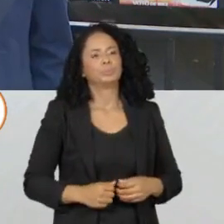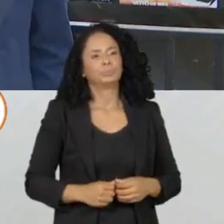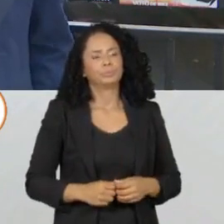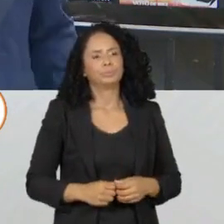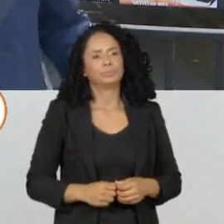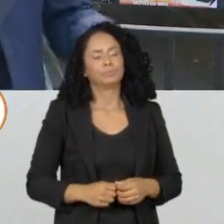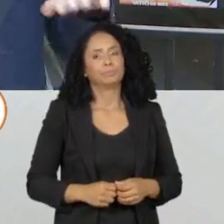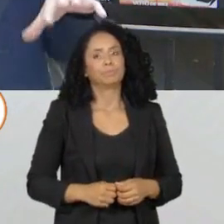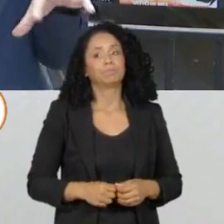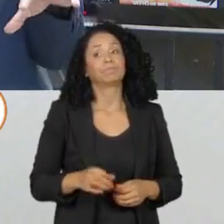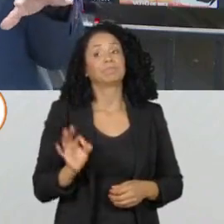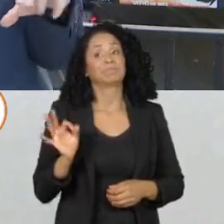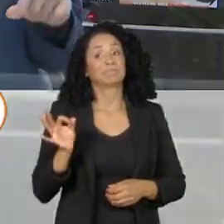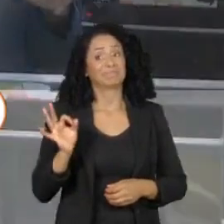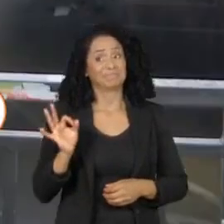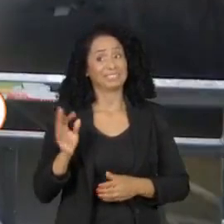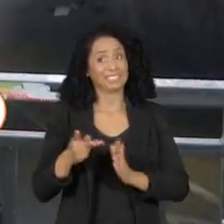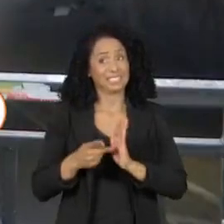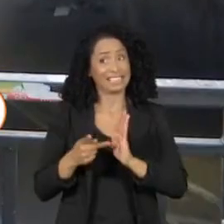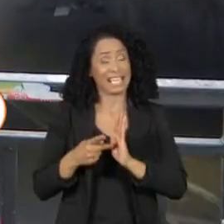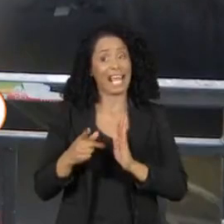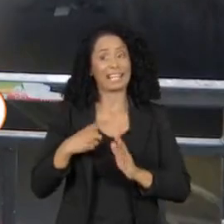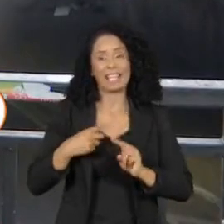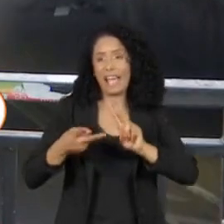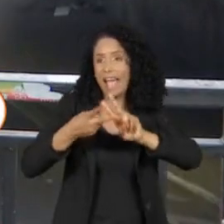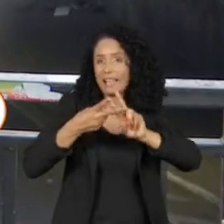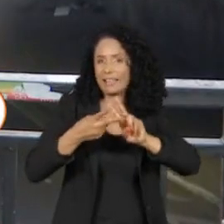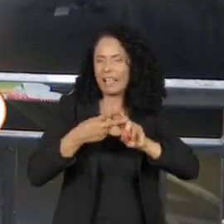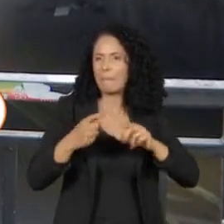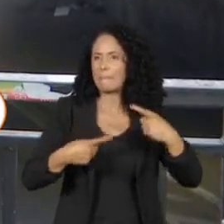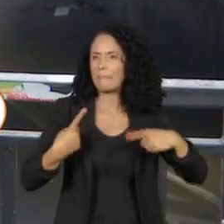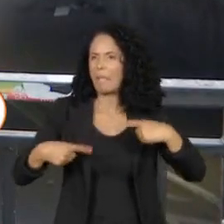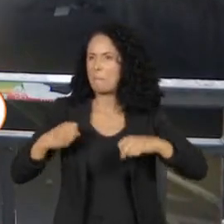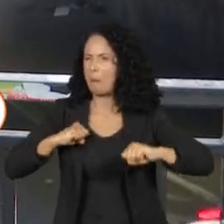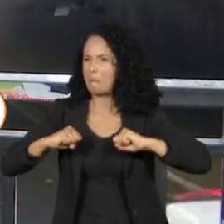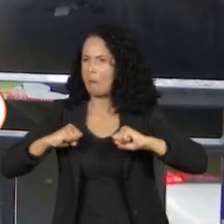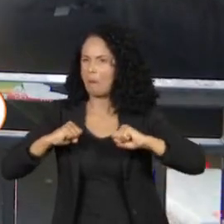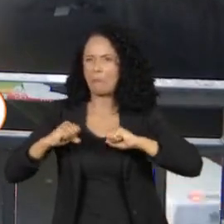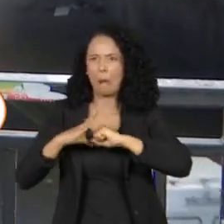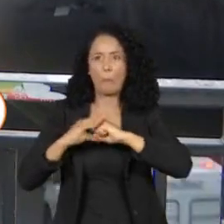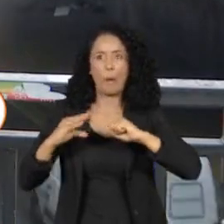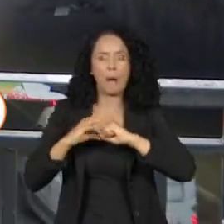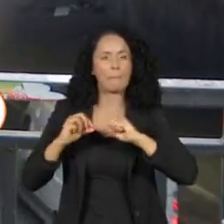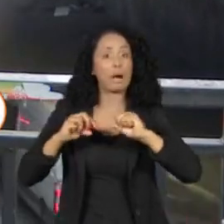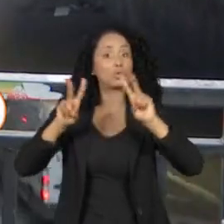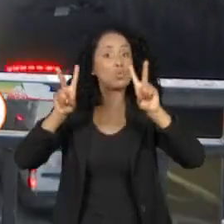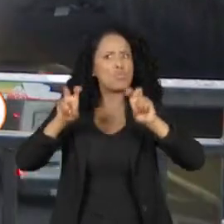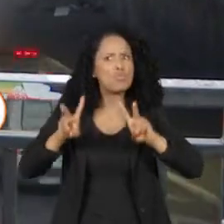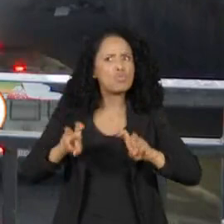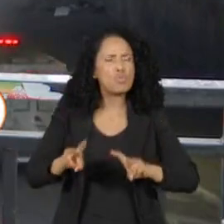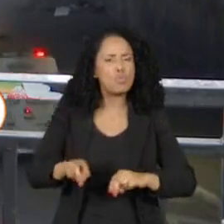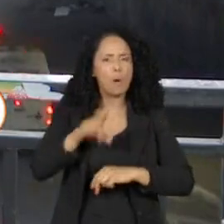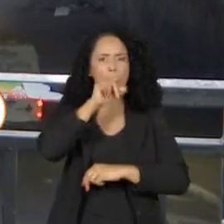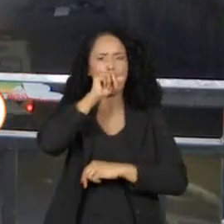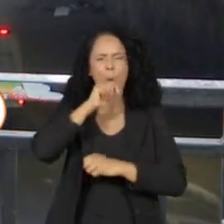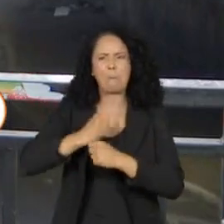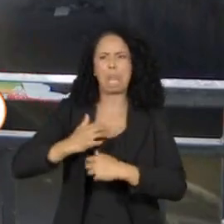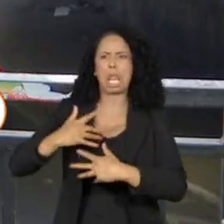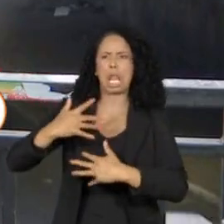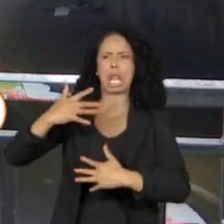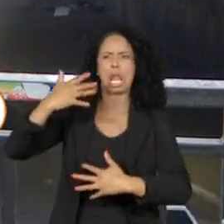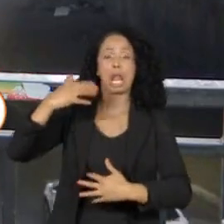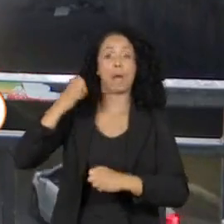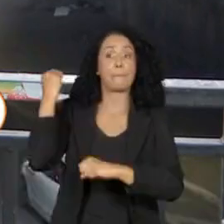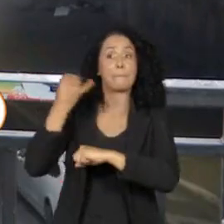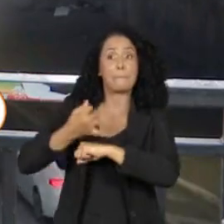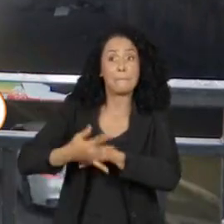É isso aí, Edu. Nesse momento, a hashtag debate na Band segue como o assunto mais comentado do Twitter. Durante a madrugada, foram